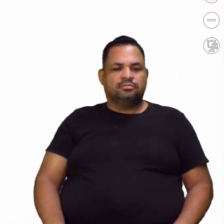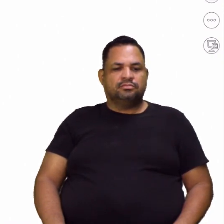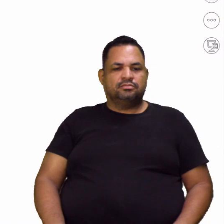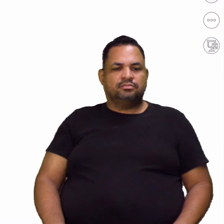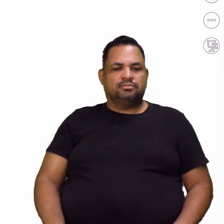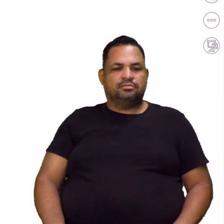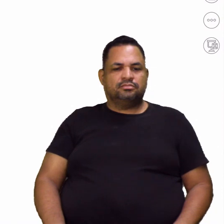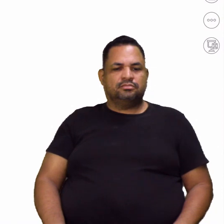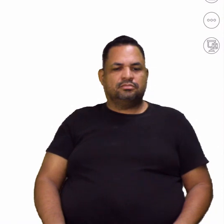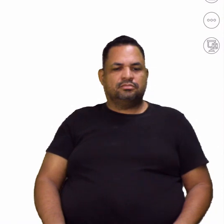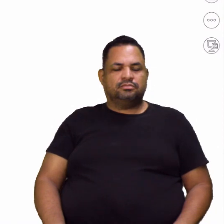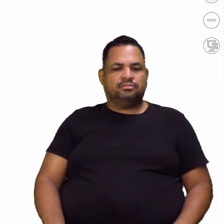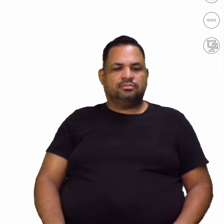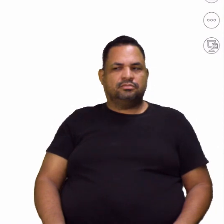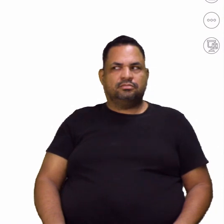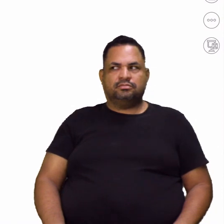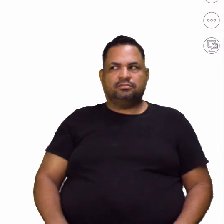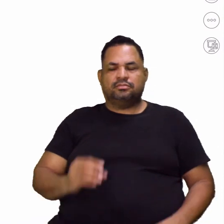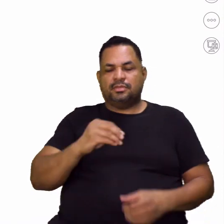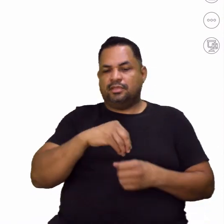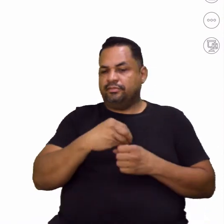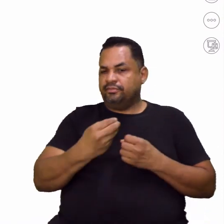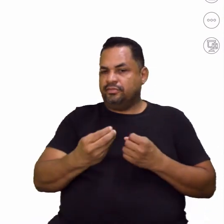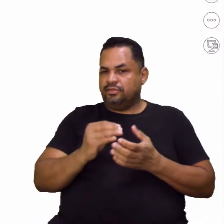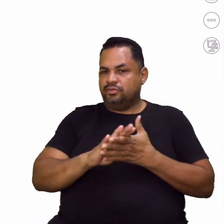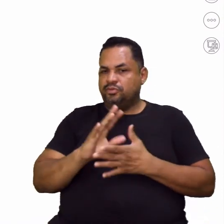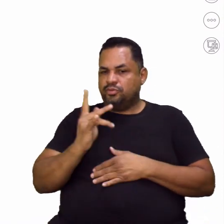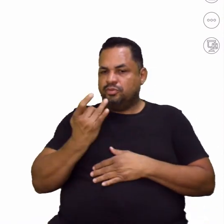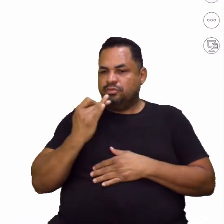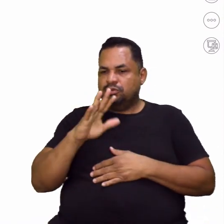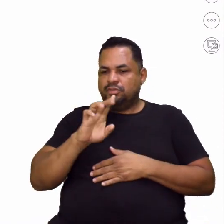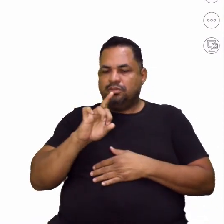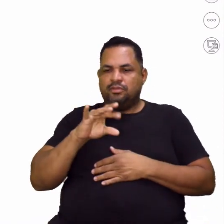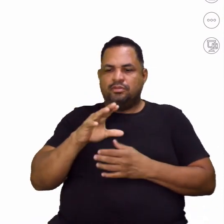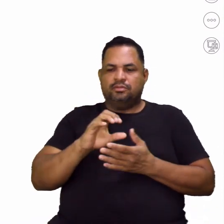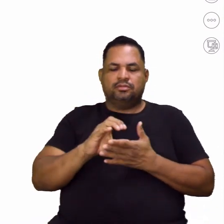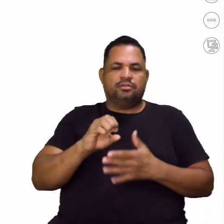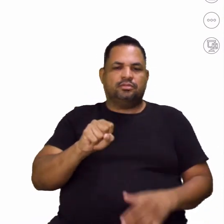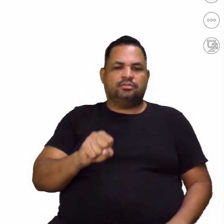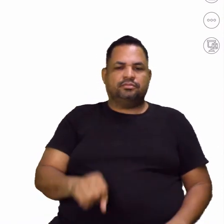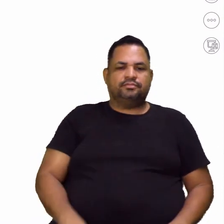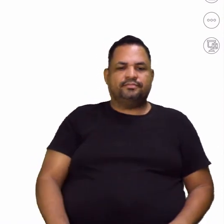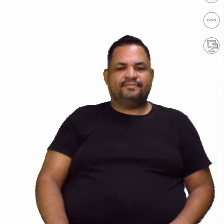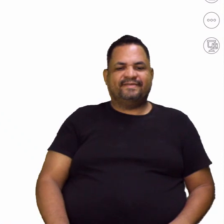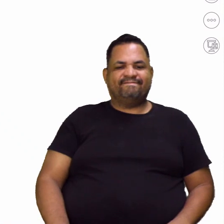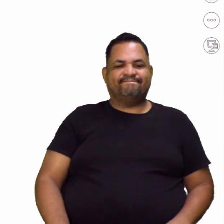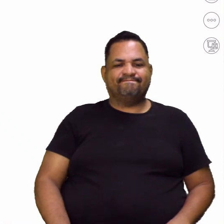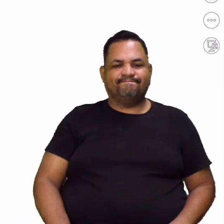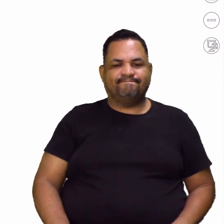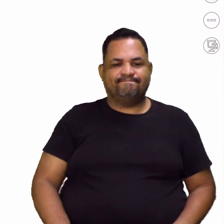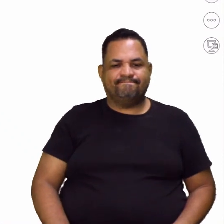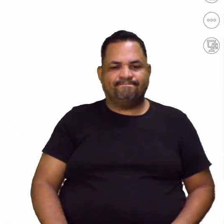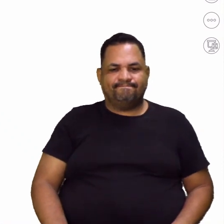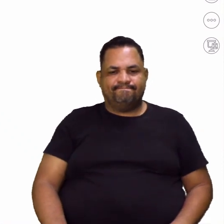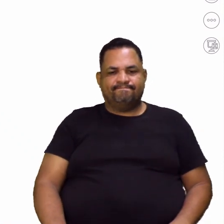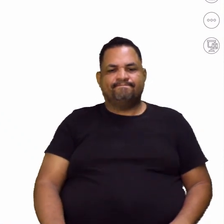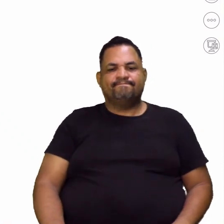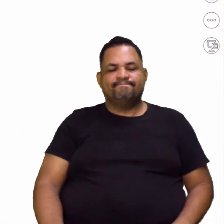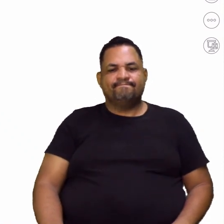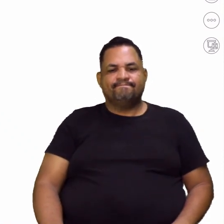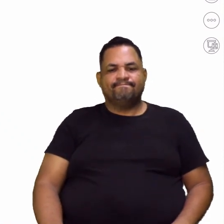antônimo, tá bom? Isso aqui não faz parte do homônimo, sim, antônimos, tá bom? Oposto, oposição. Vou ter que colocar assim,